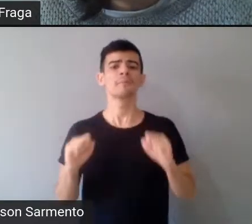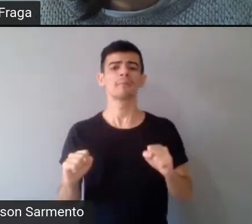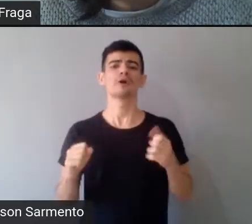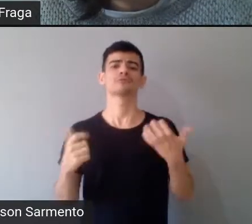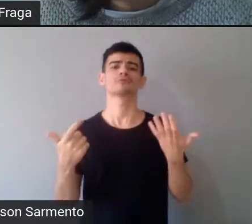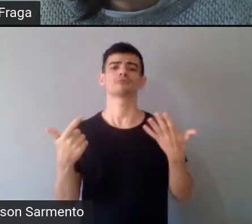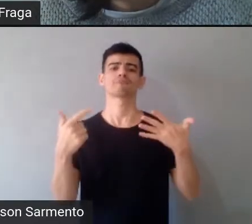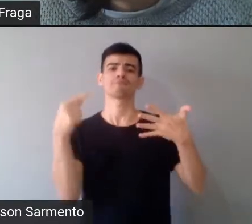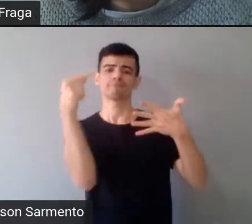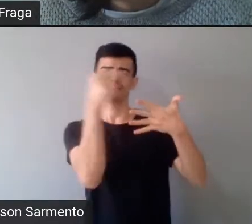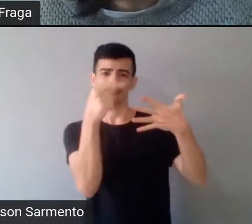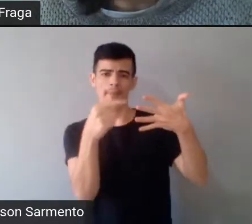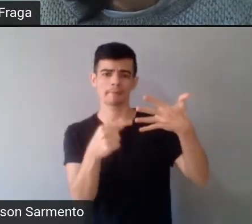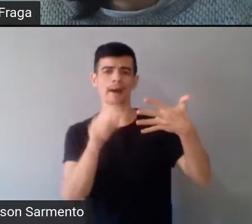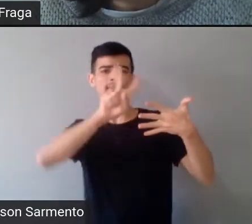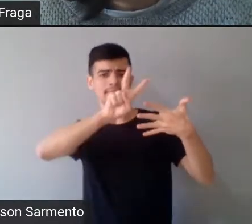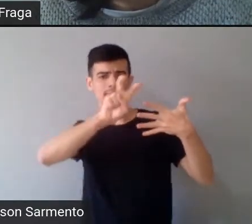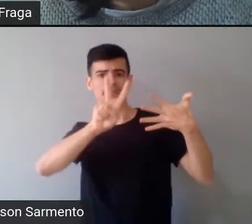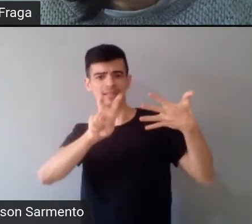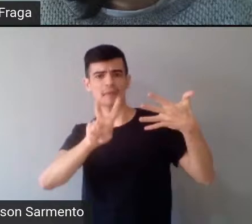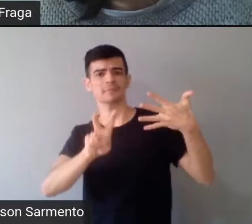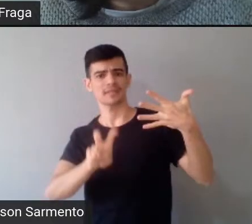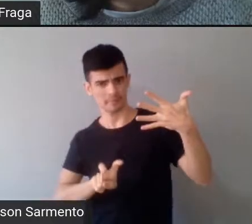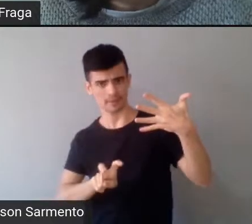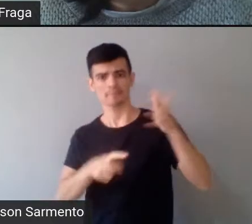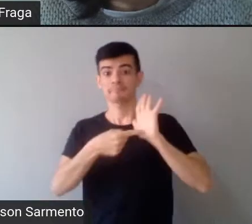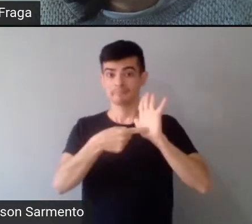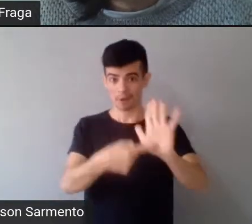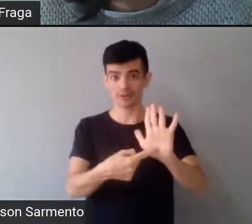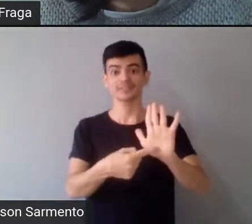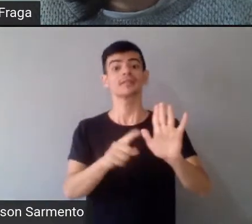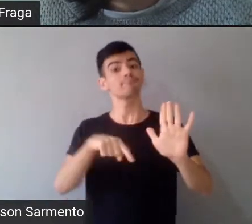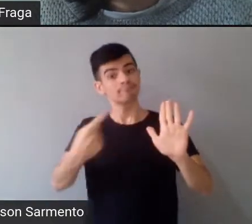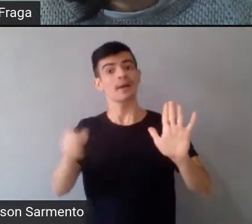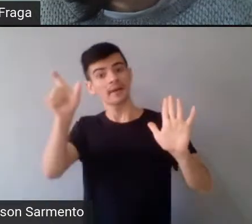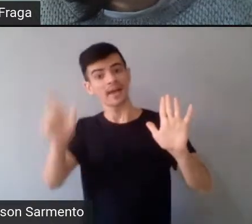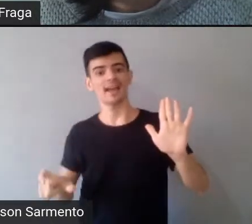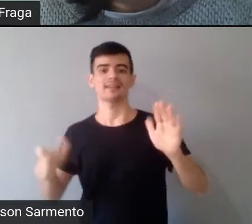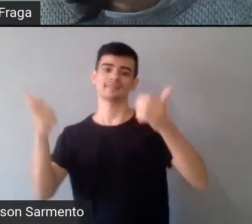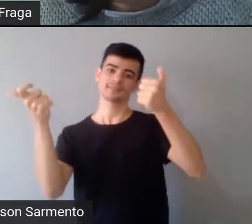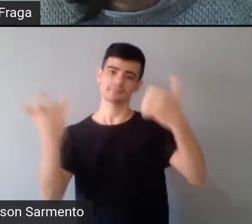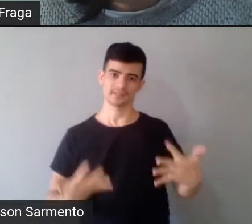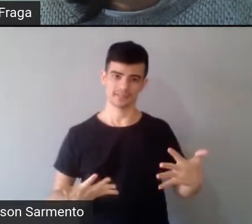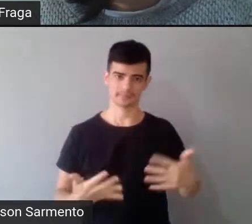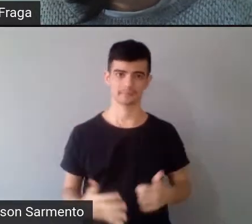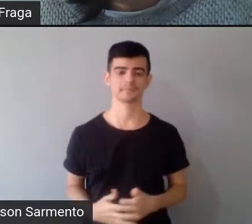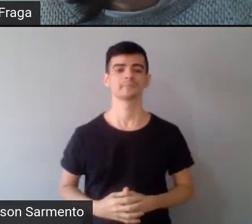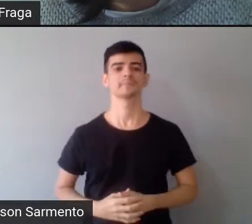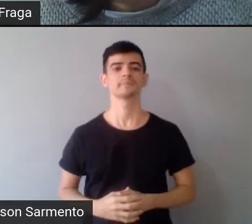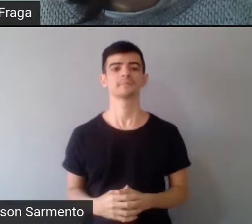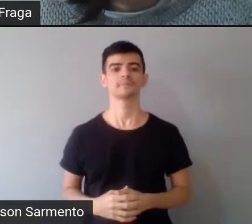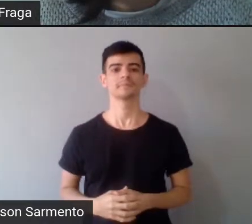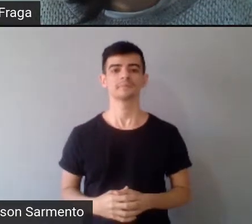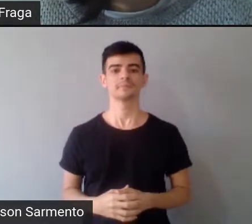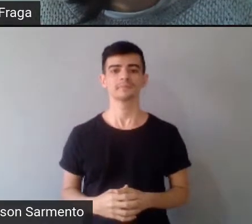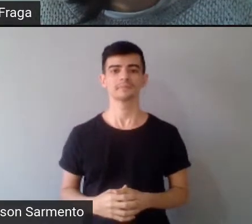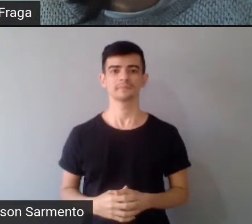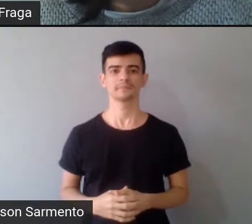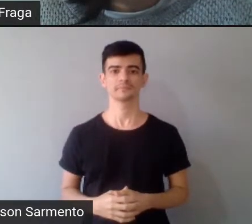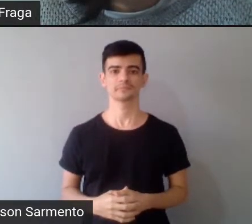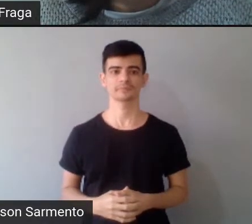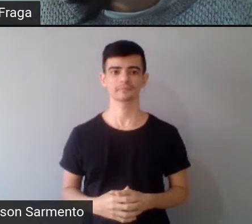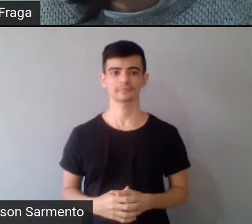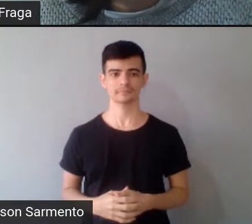mostrando a organização geral, que é, eles dividiram o trabalho em